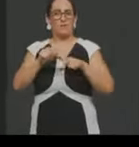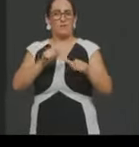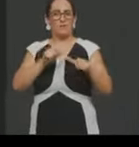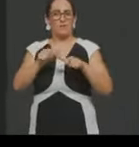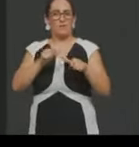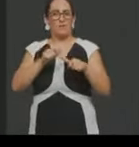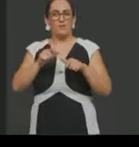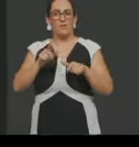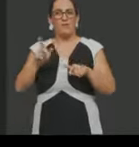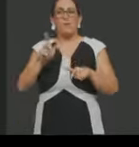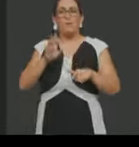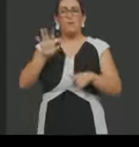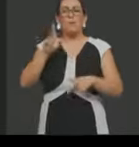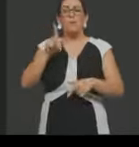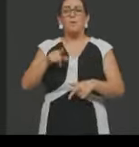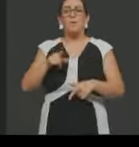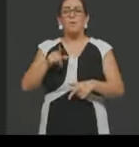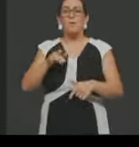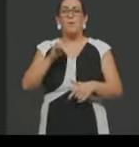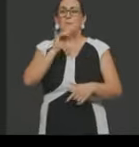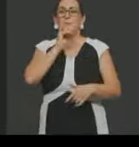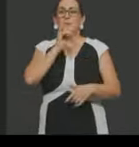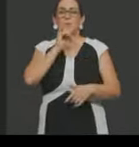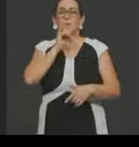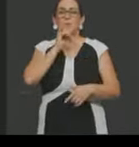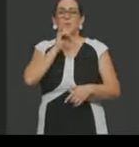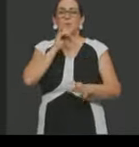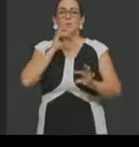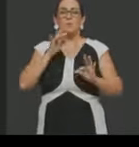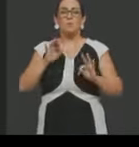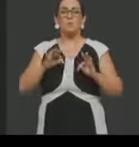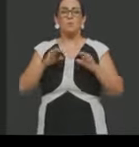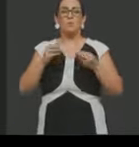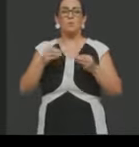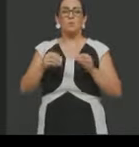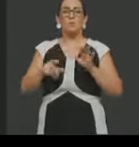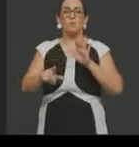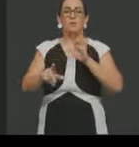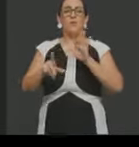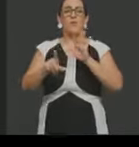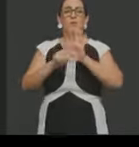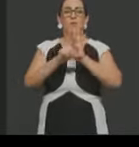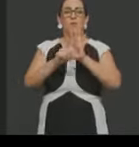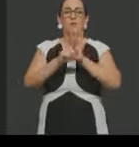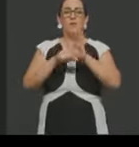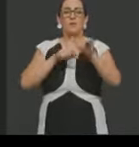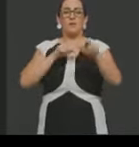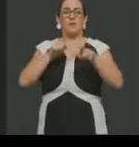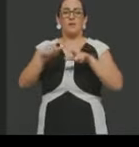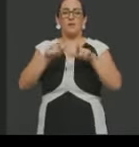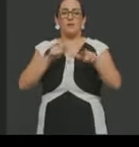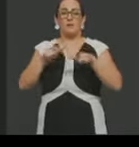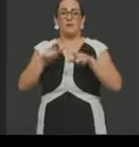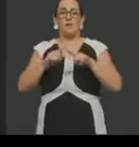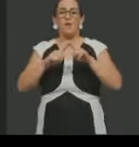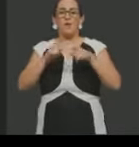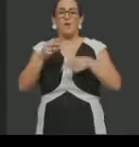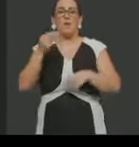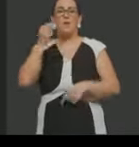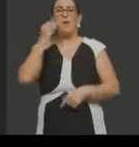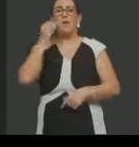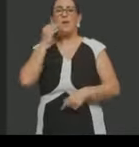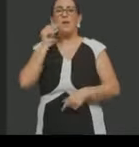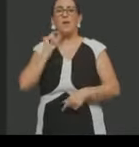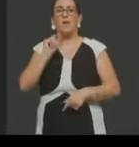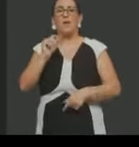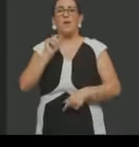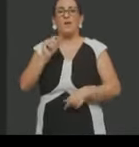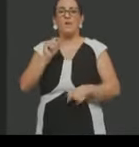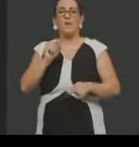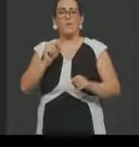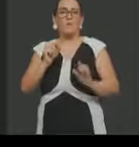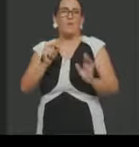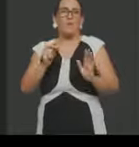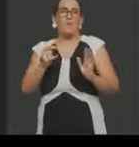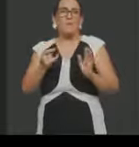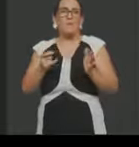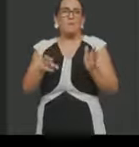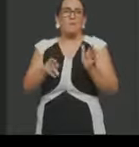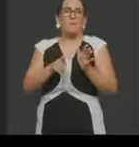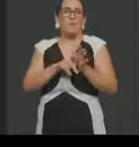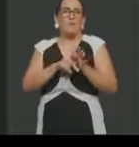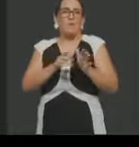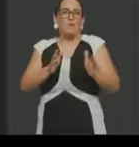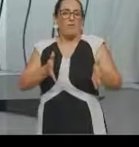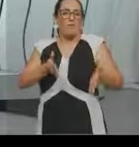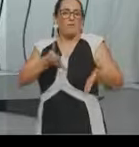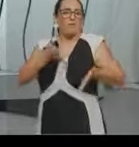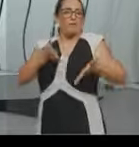muito contundente, assim, a respeito dos direitos do trabalhador. Ele tenta amaciar as relações, ou até mesmo amaciar o trabalhador